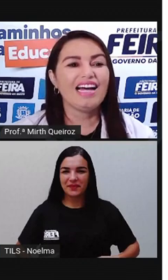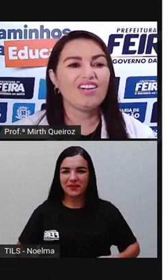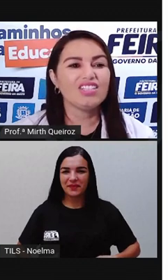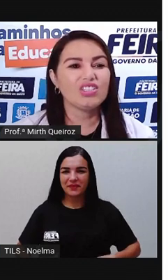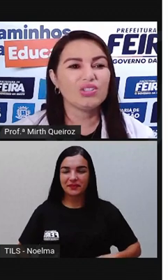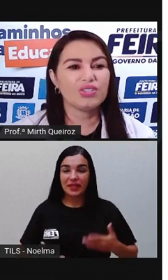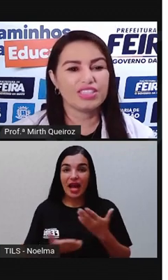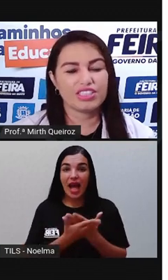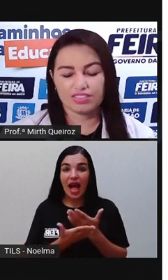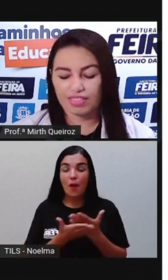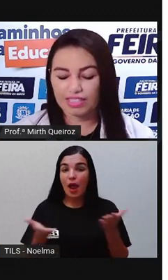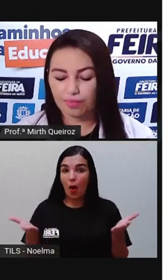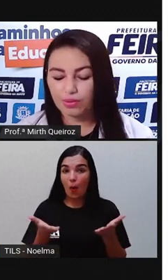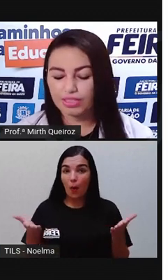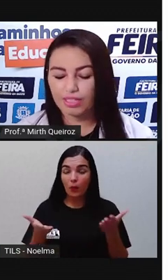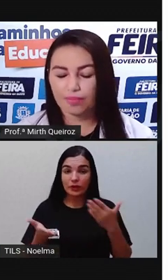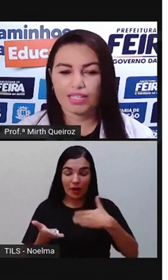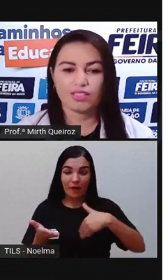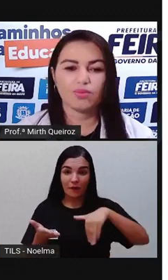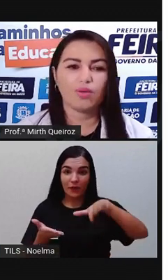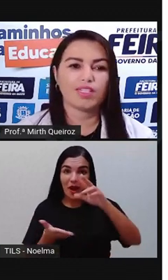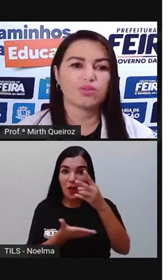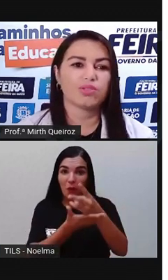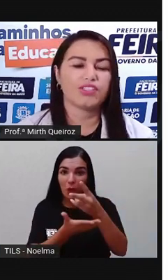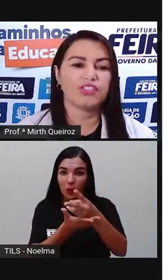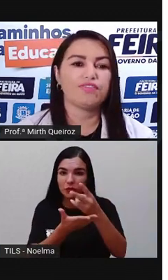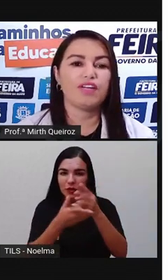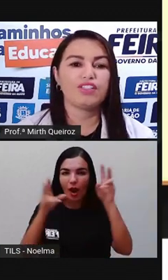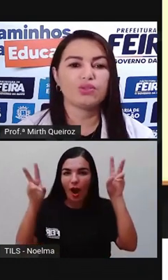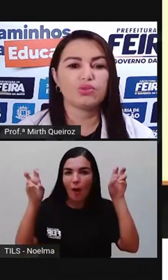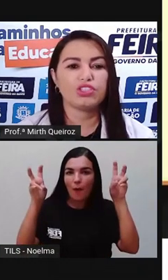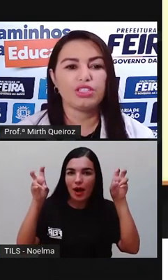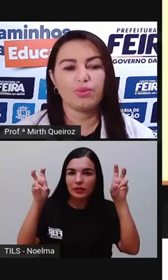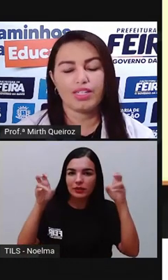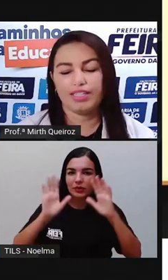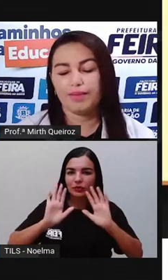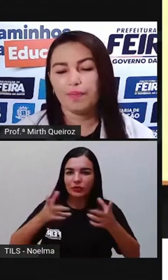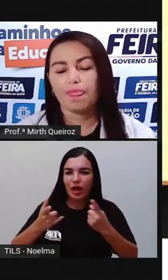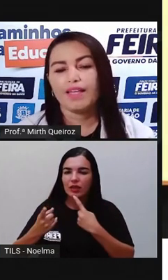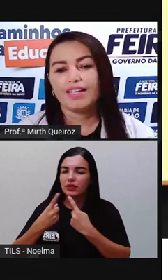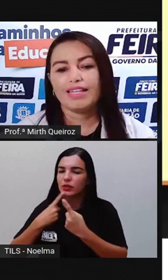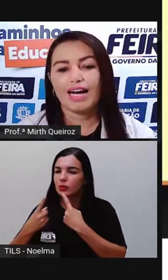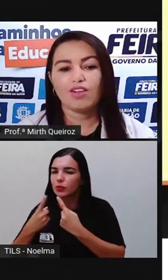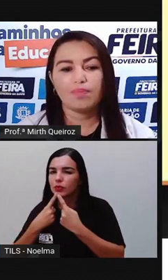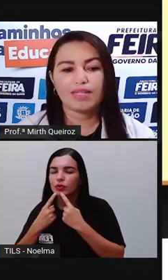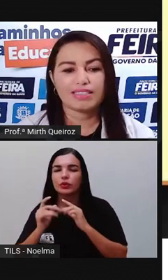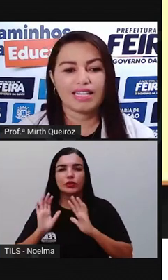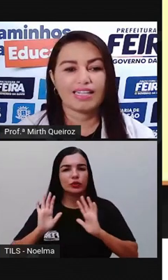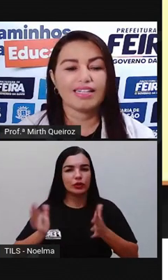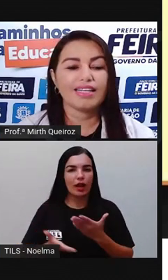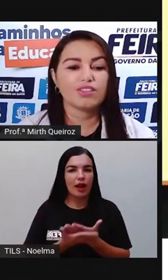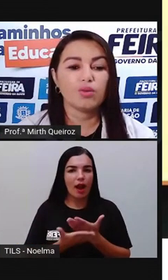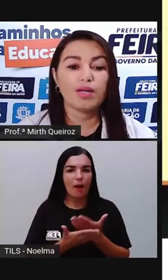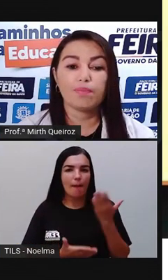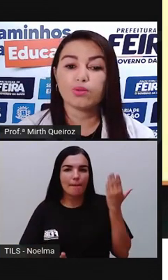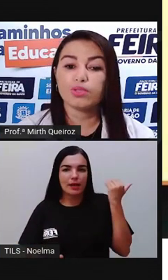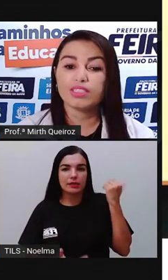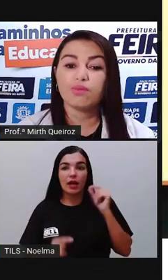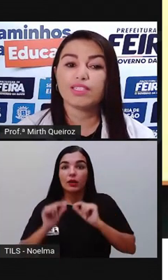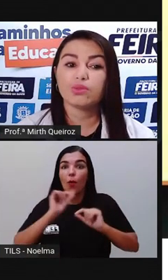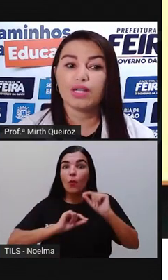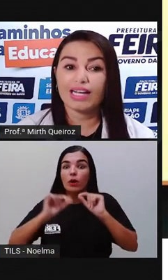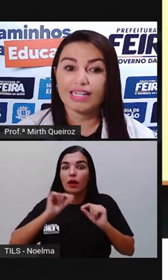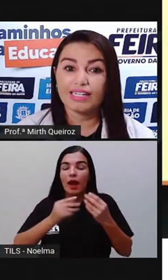Na aula de hoje, gente vai dar prosseguimento a um assunto que a gente vem discutindo aí na aula passada, que é sobre a